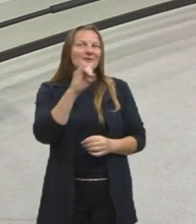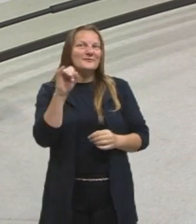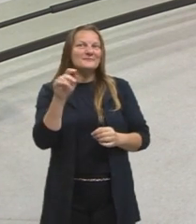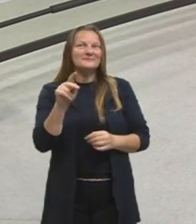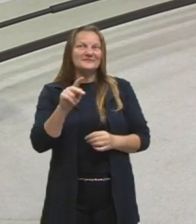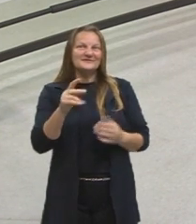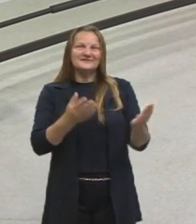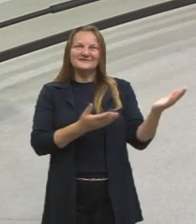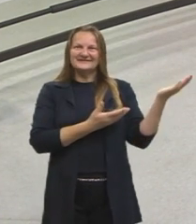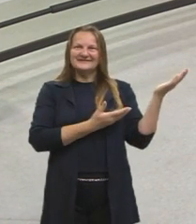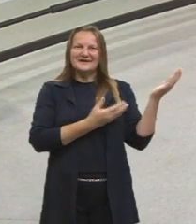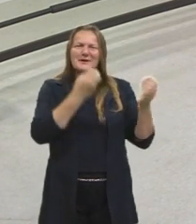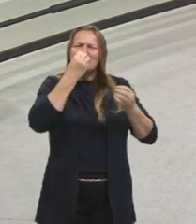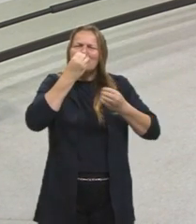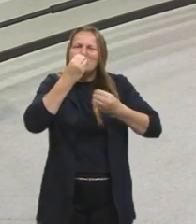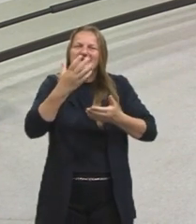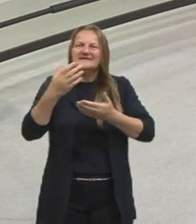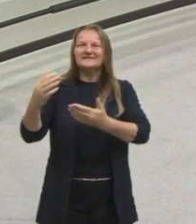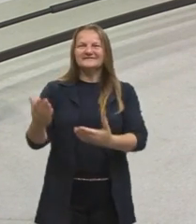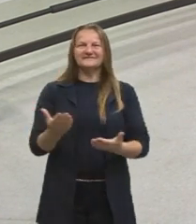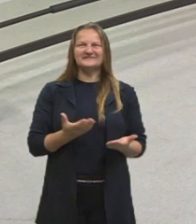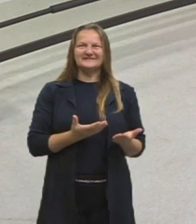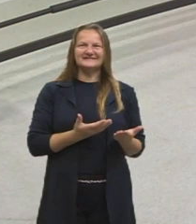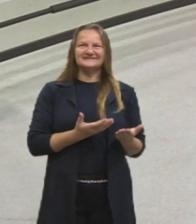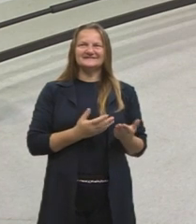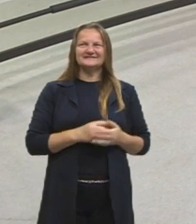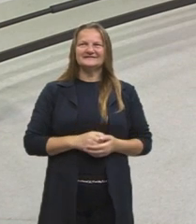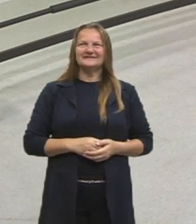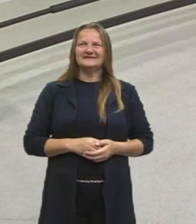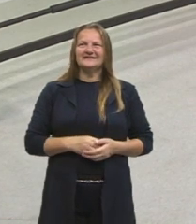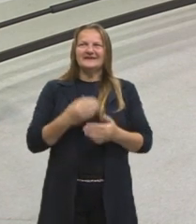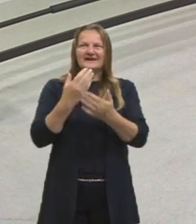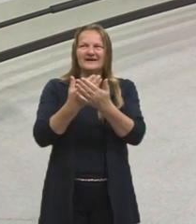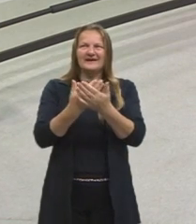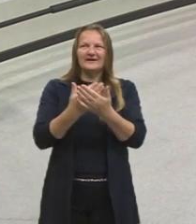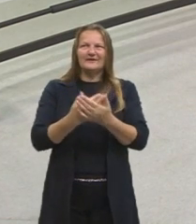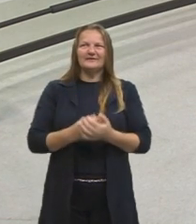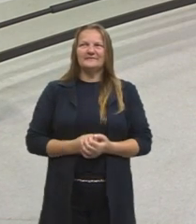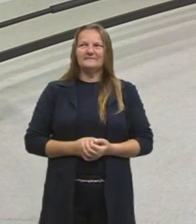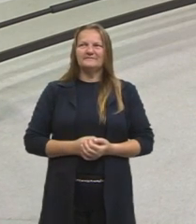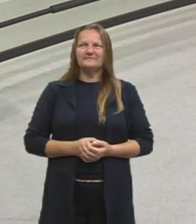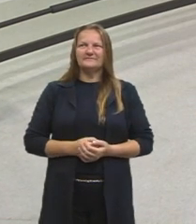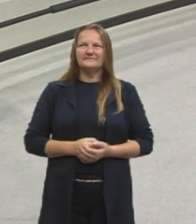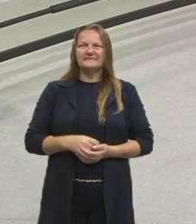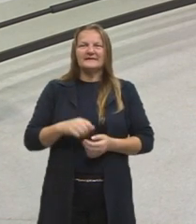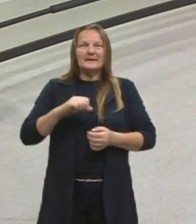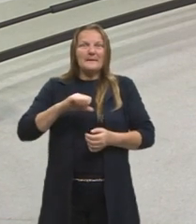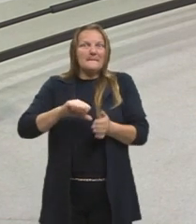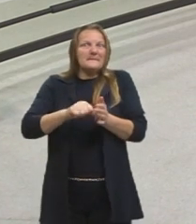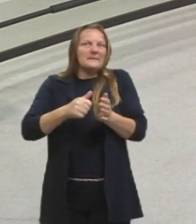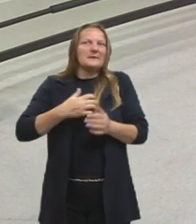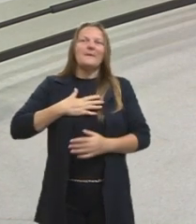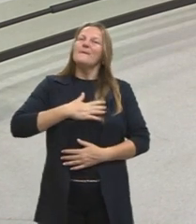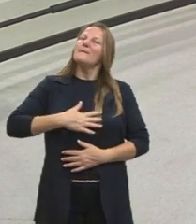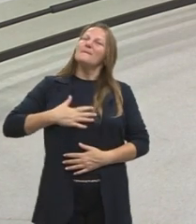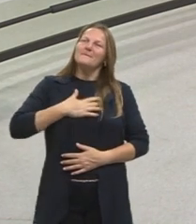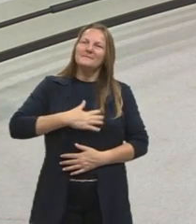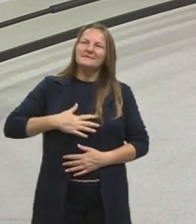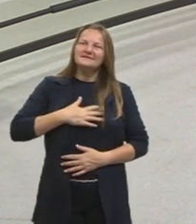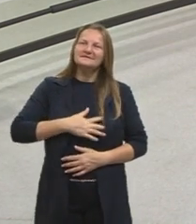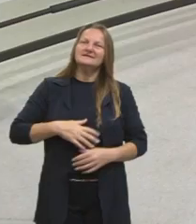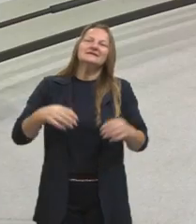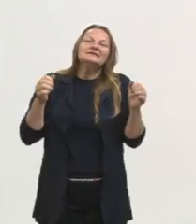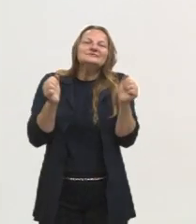Muito bem-vindo. Deixo com você a aula. Primeiramente, é um prazer ter trabalhado